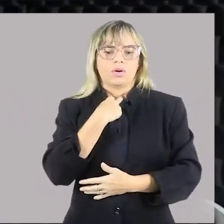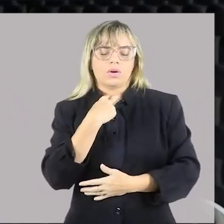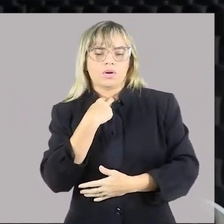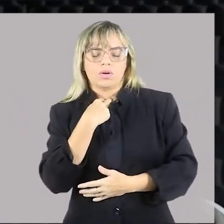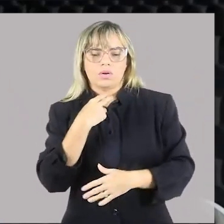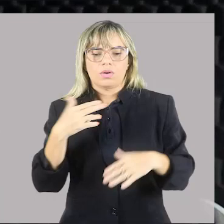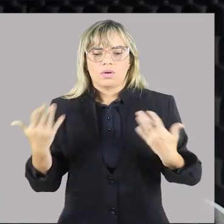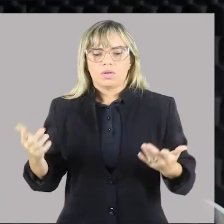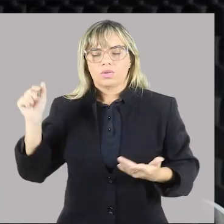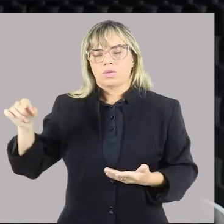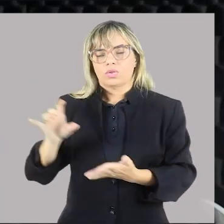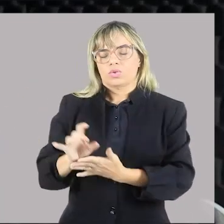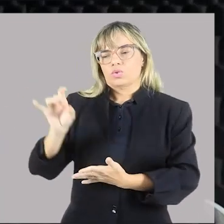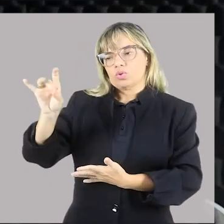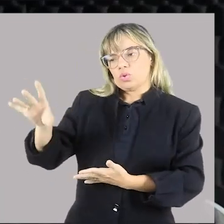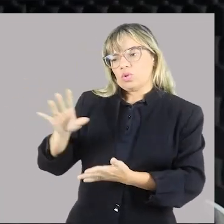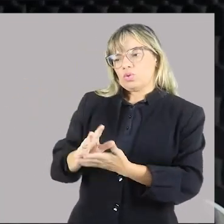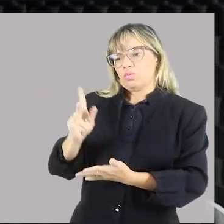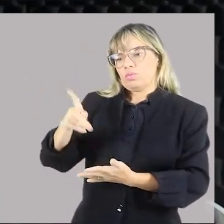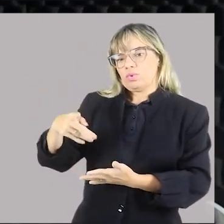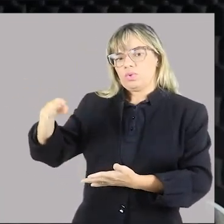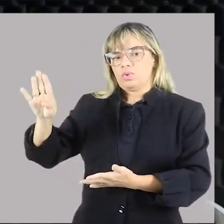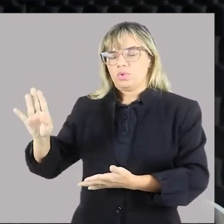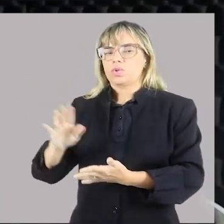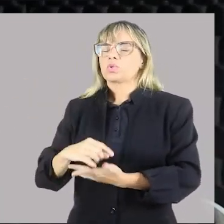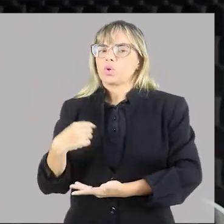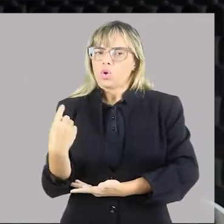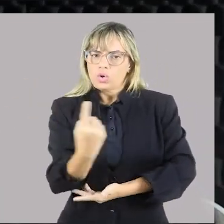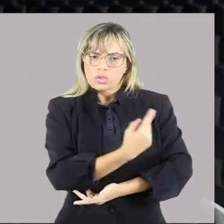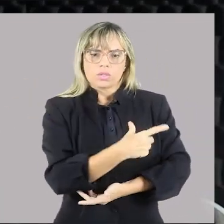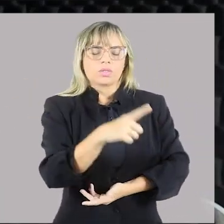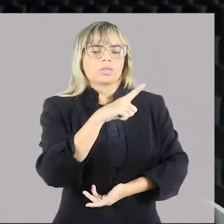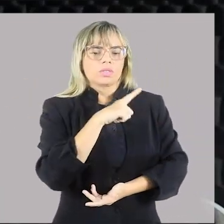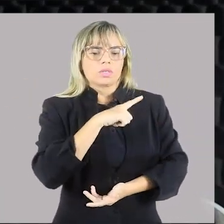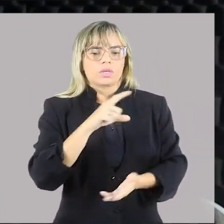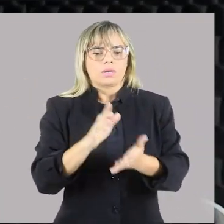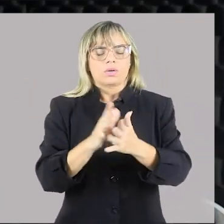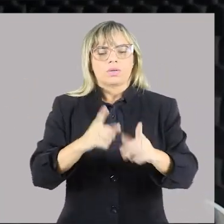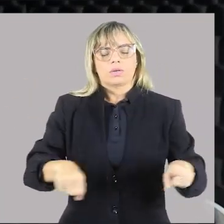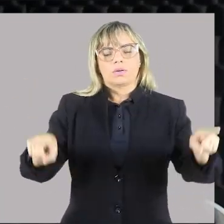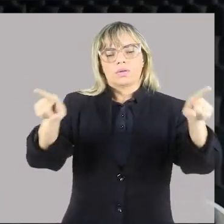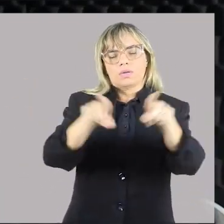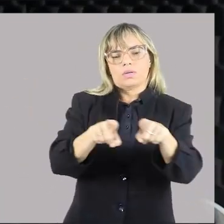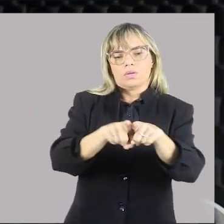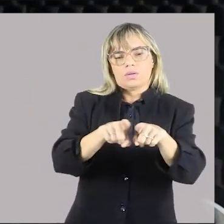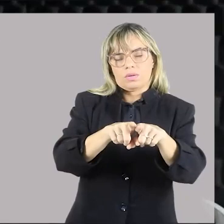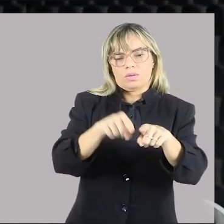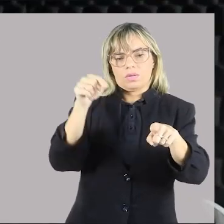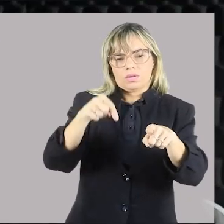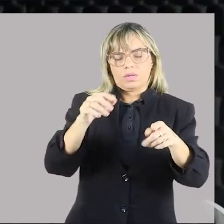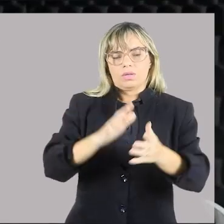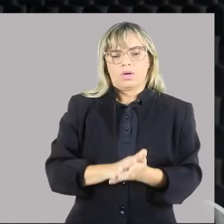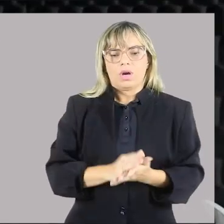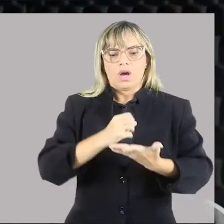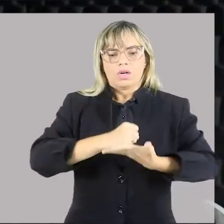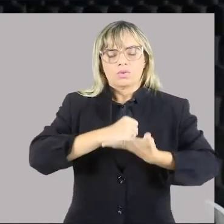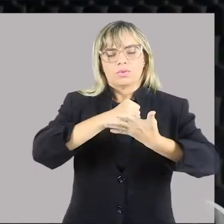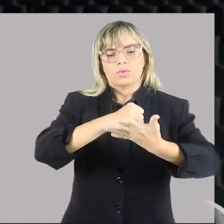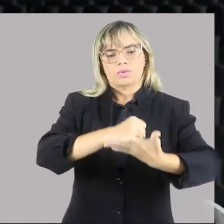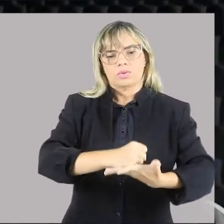a cargo apenas do poder público. Nós temos que ter também a nossa parcela de contribuição.